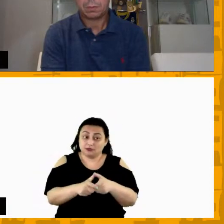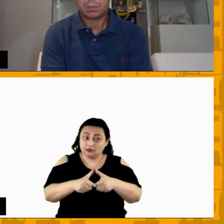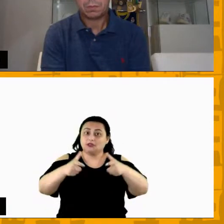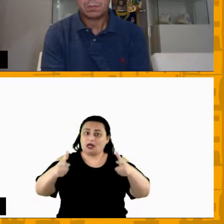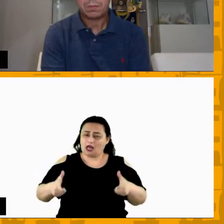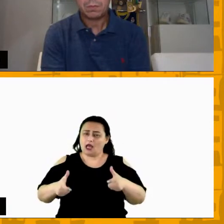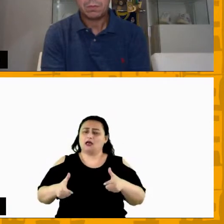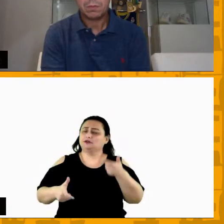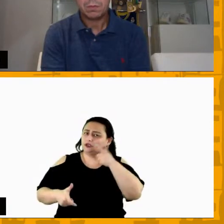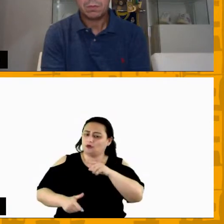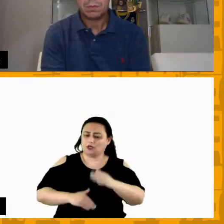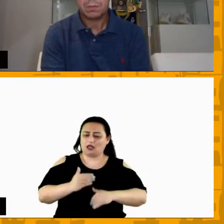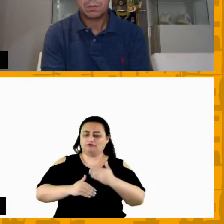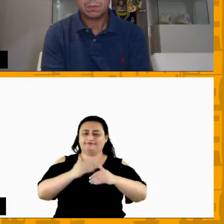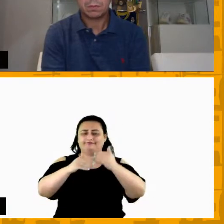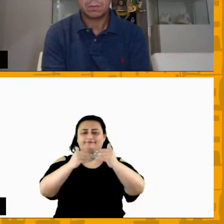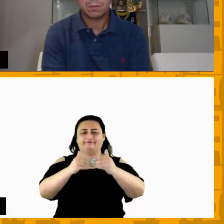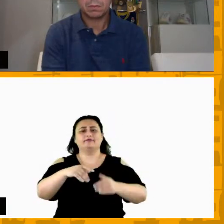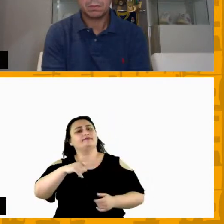sucedidas elas têm